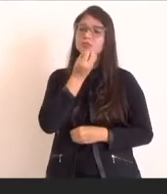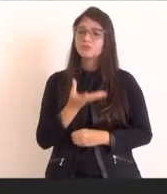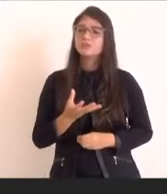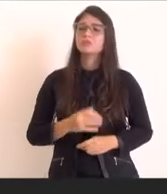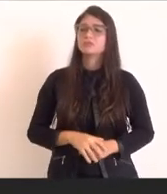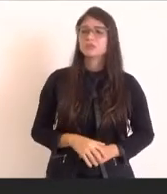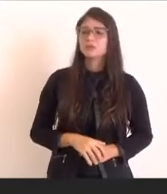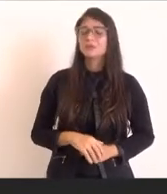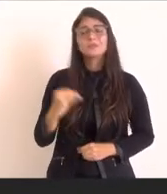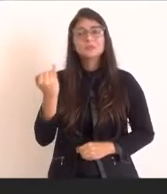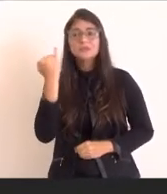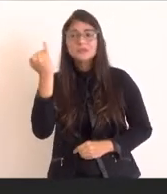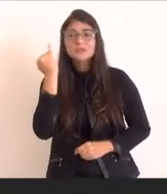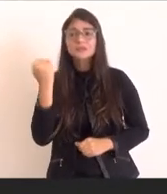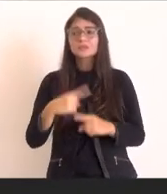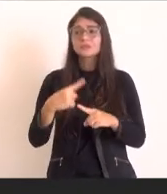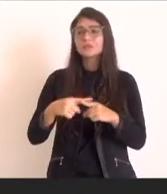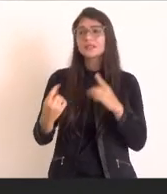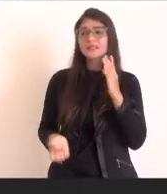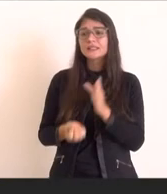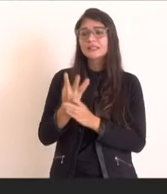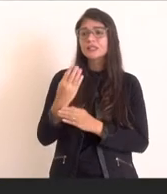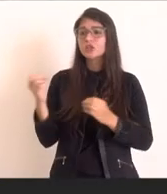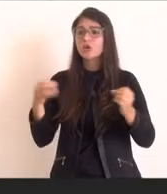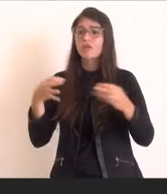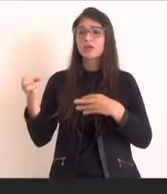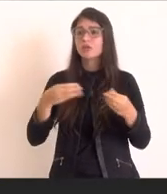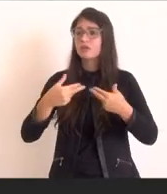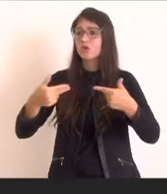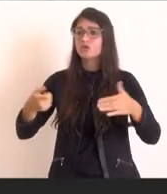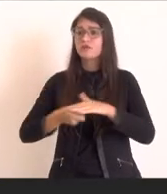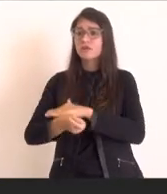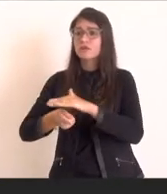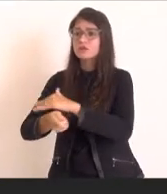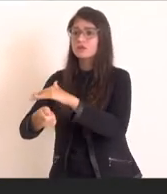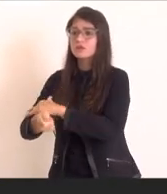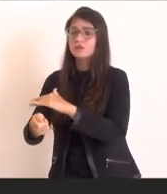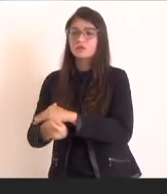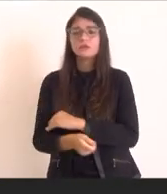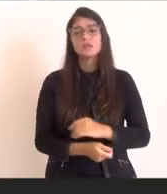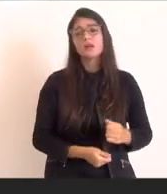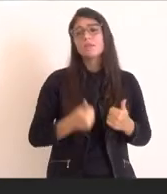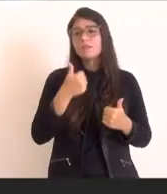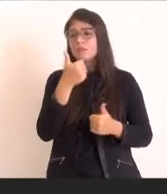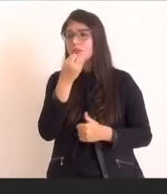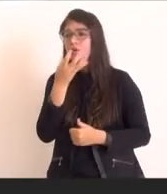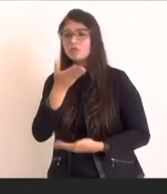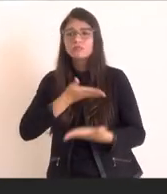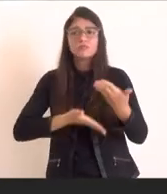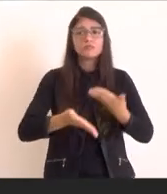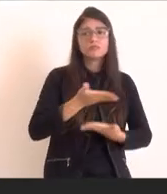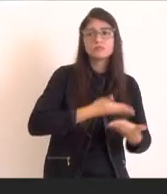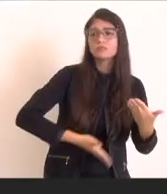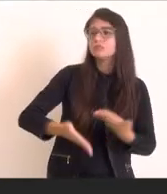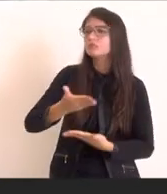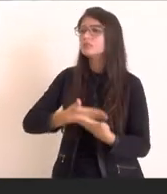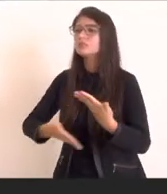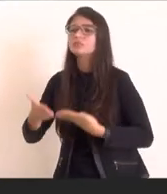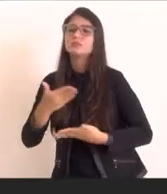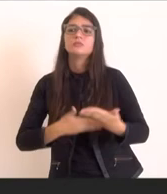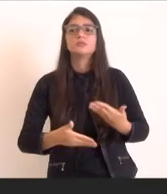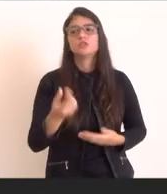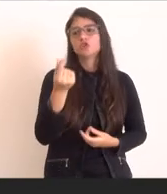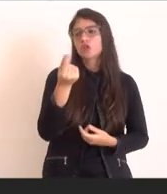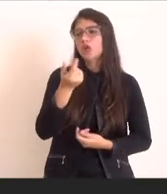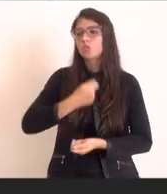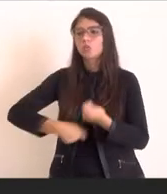porque você cria novas fontes de financiamento para retroalimentar a existência do fundo. E uma outra